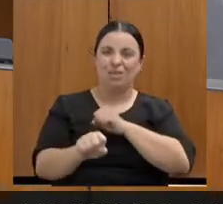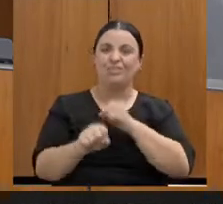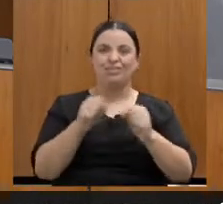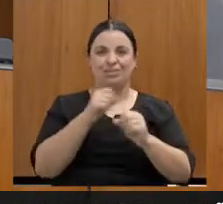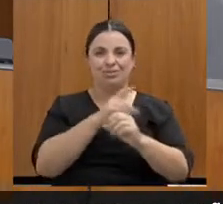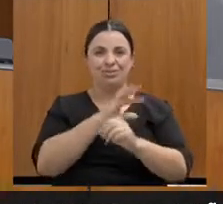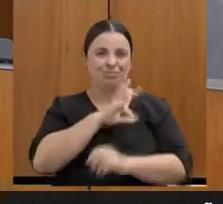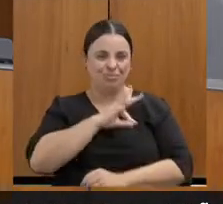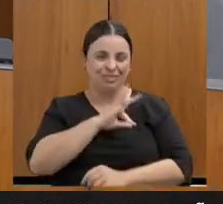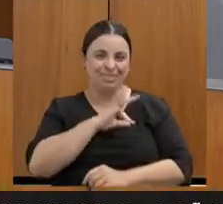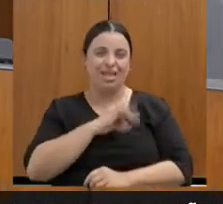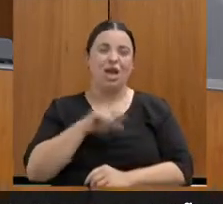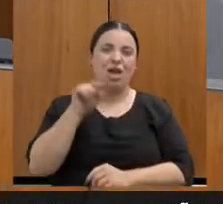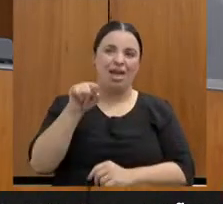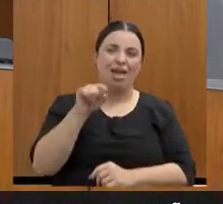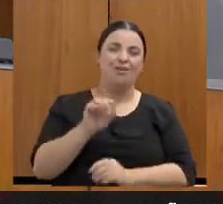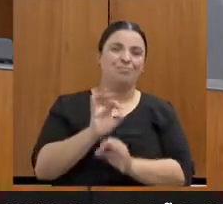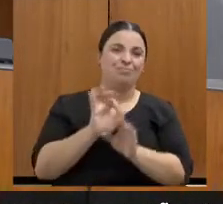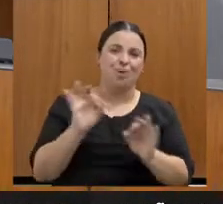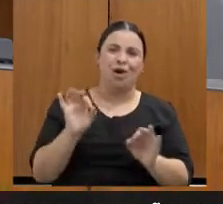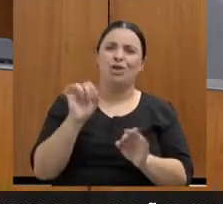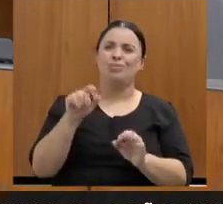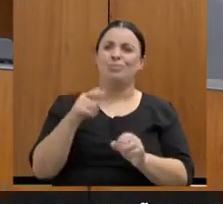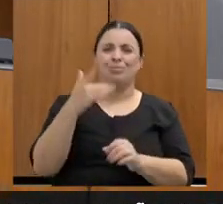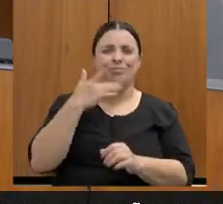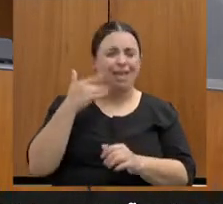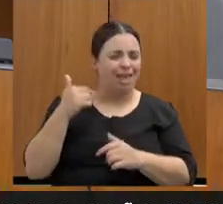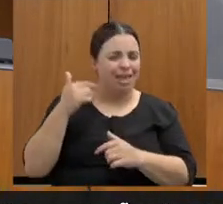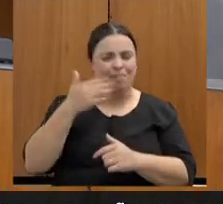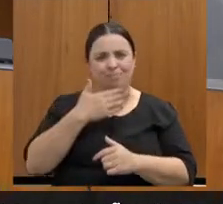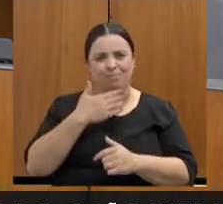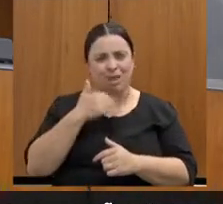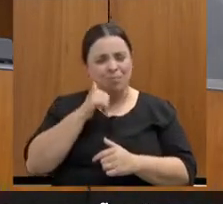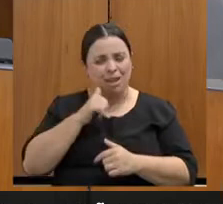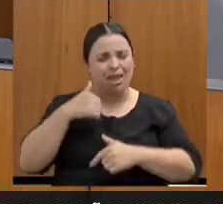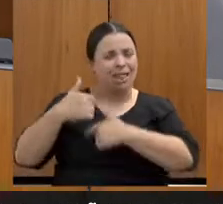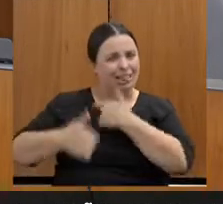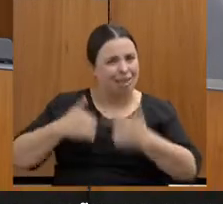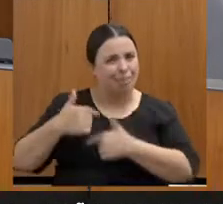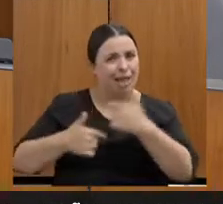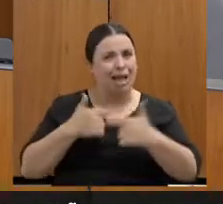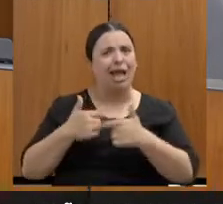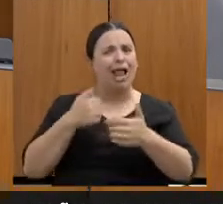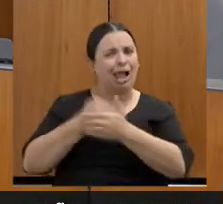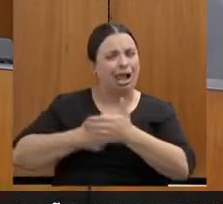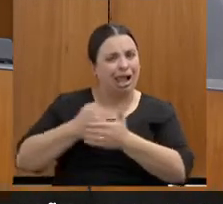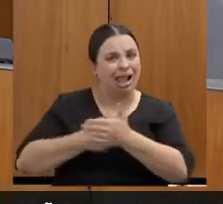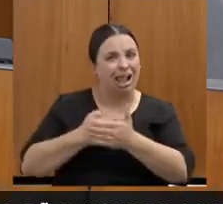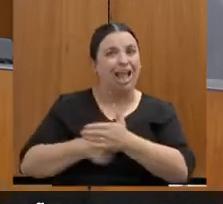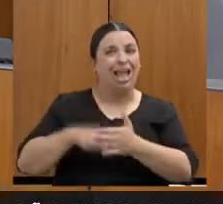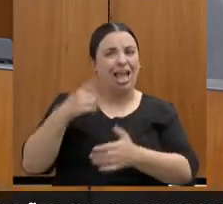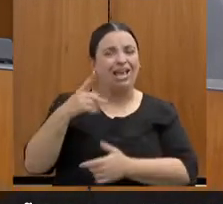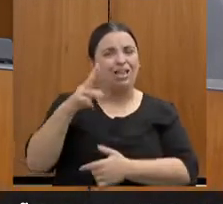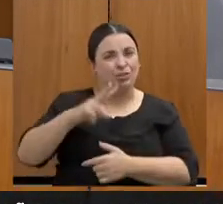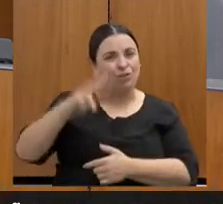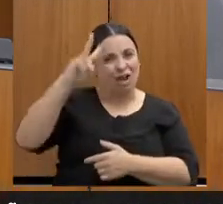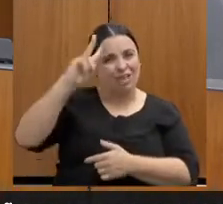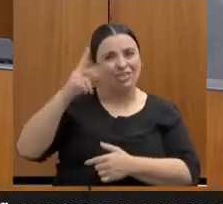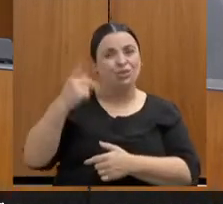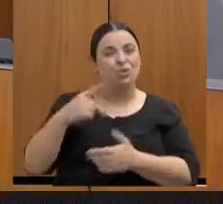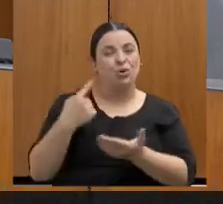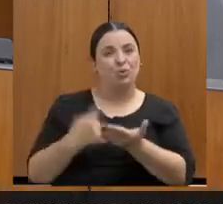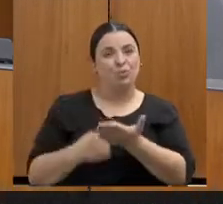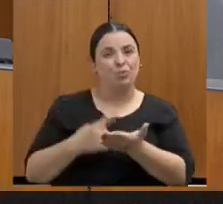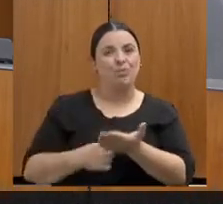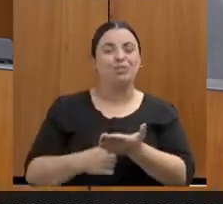mulher muito aguerrida, que traz ali na sua vocação esse compromisso com a